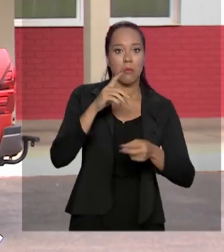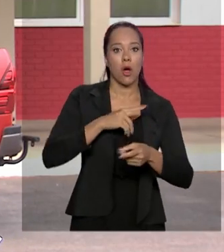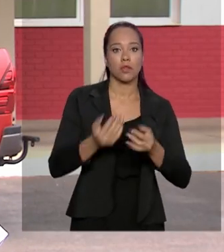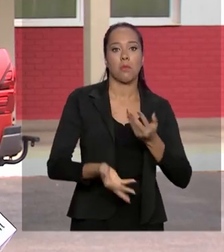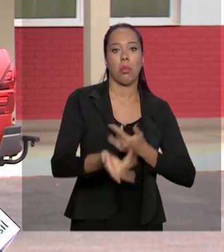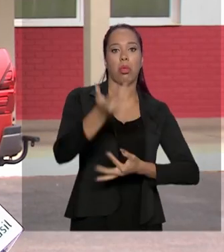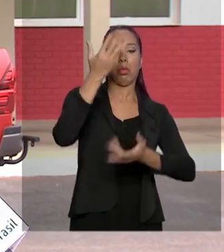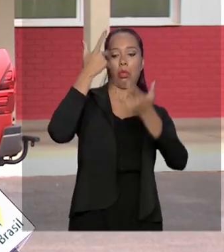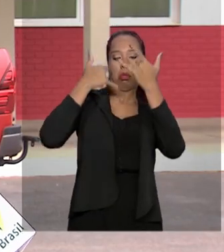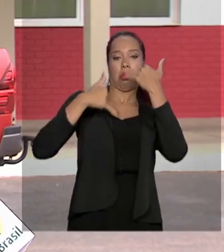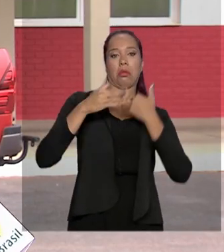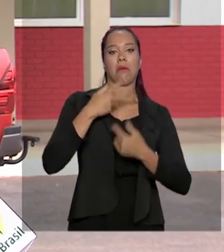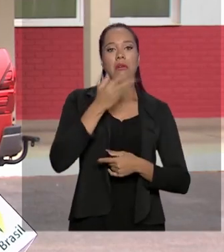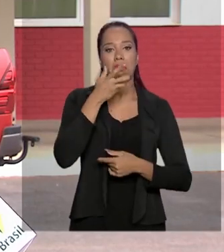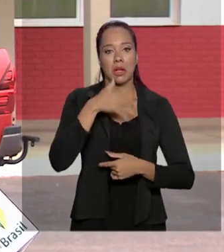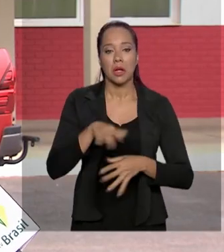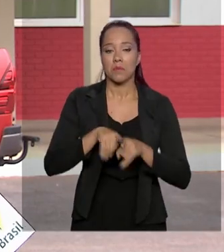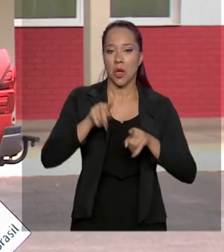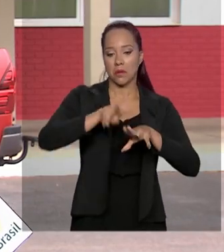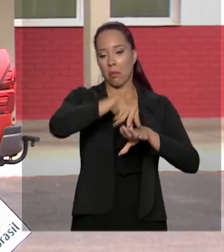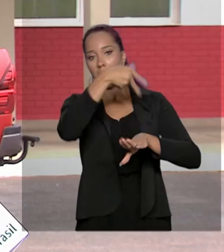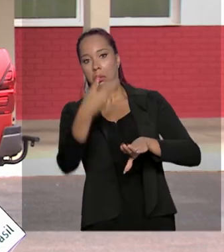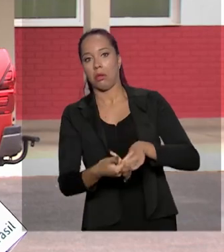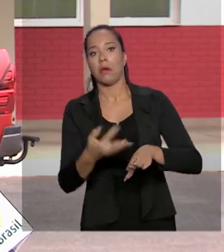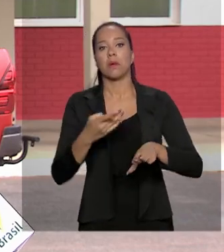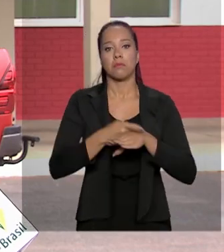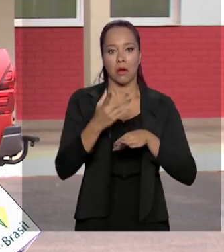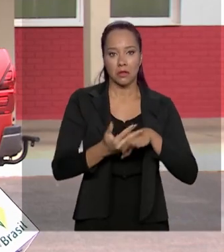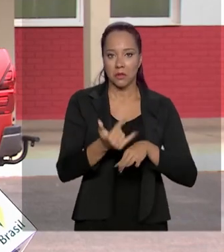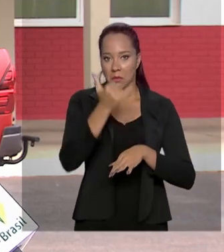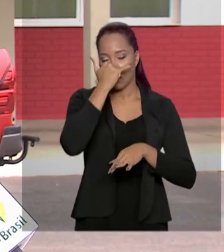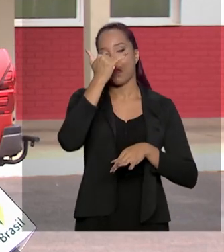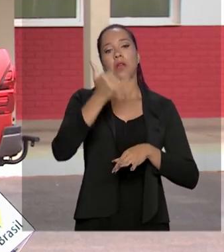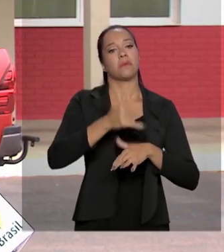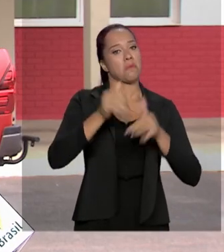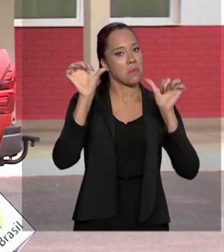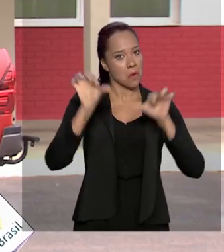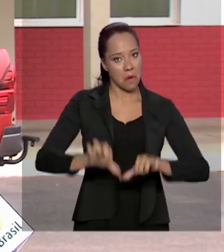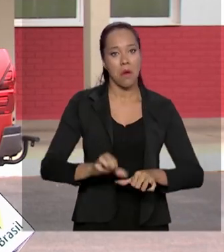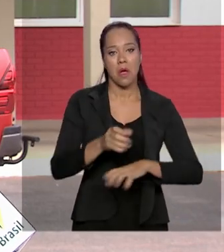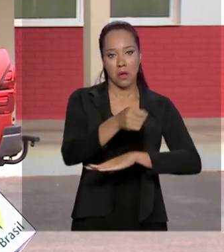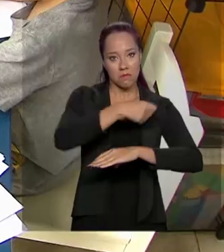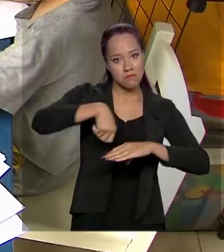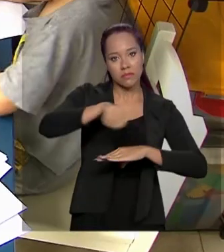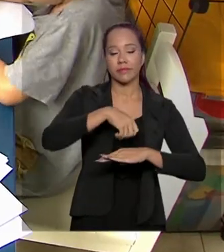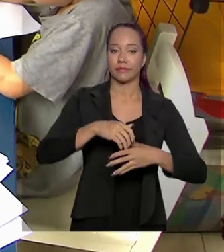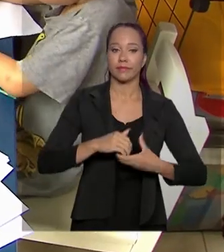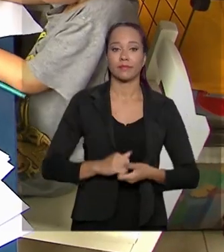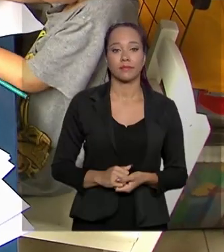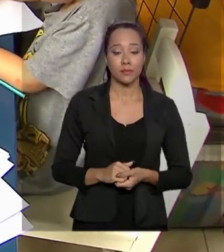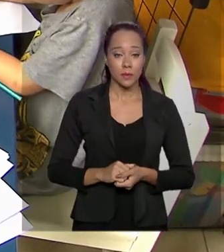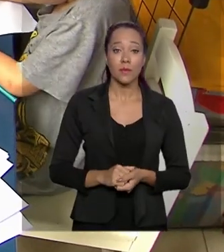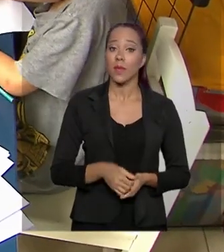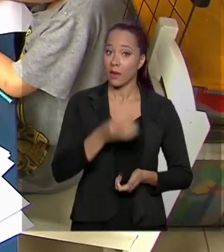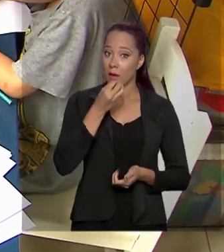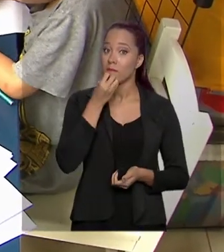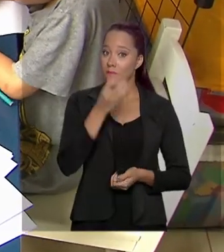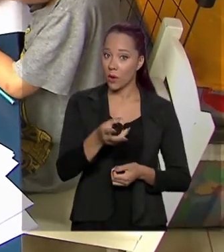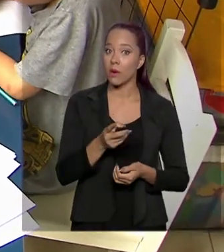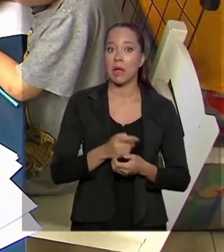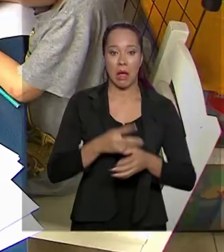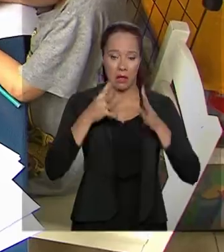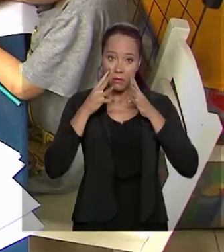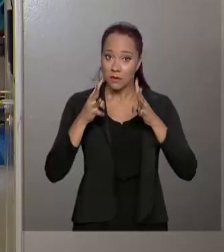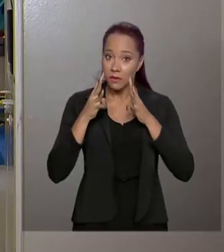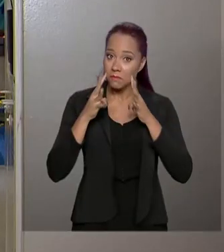vir por cima dela, o fogão pode vir a tombar e causar um acidente enorme aí com panelas no fogo. E é bom mesmo ficar de olho